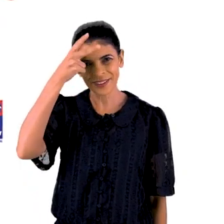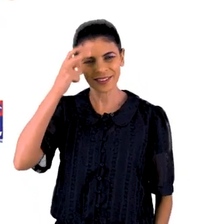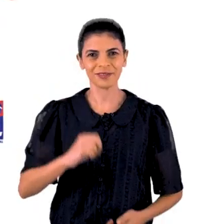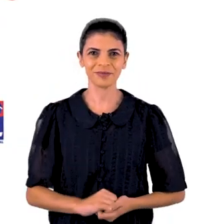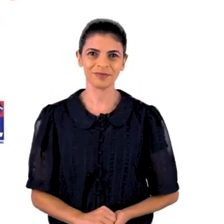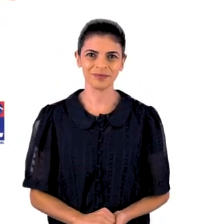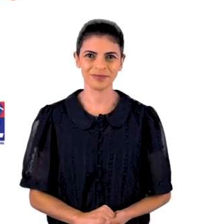A nessas